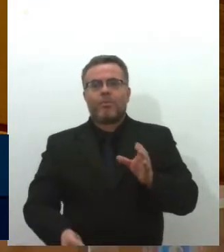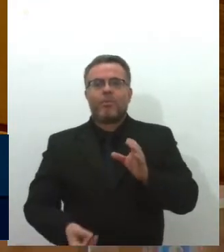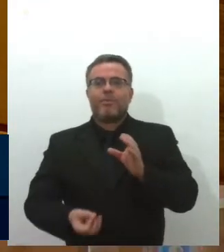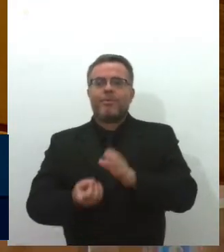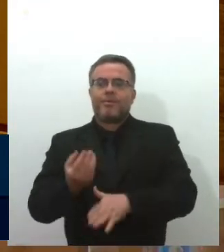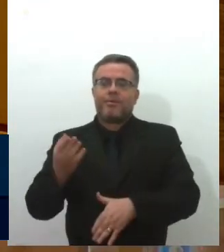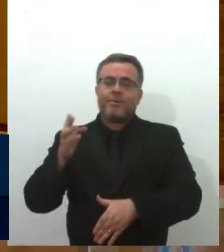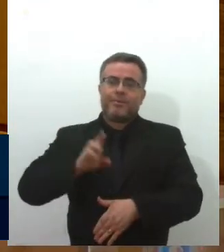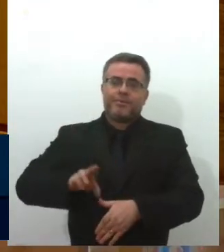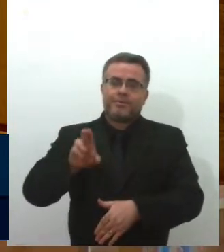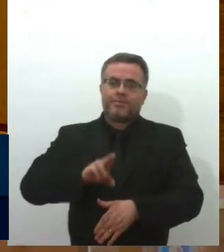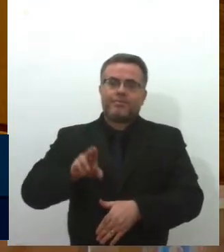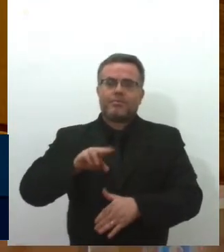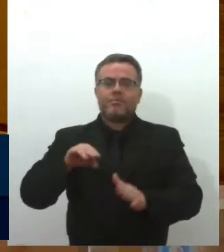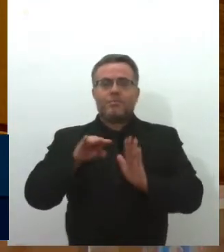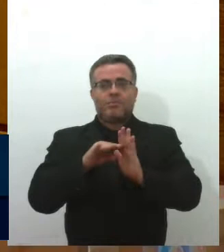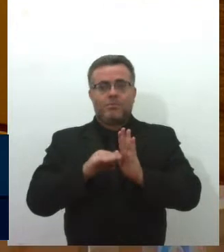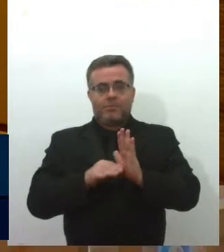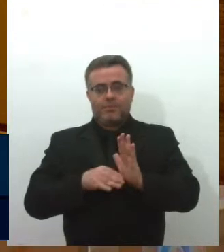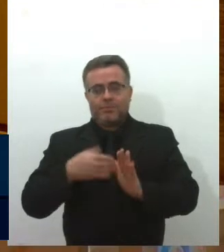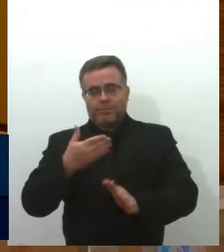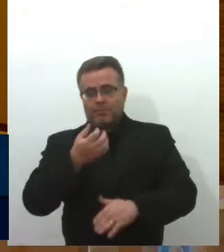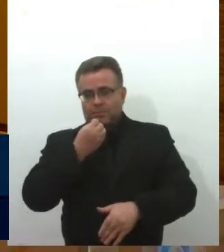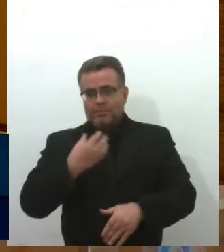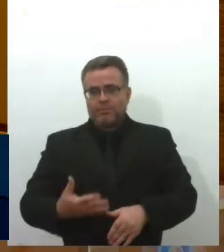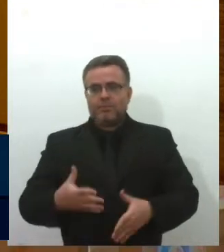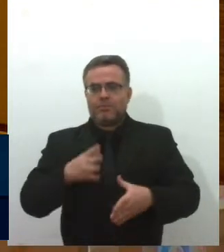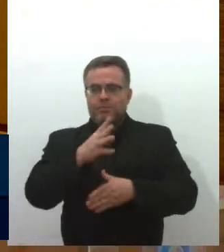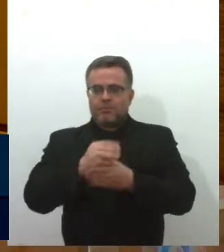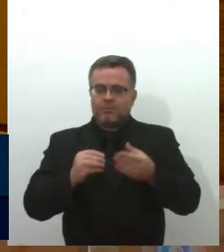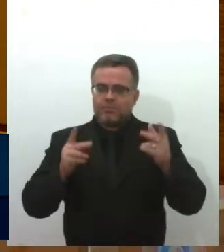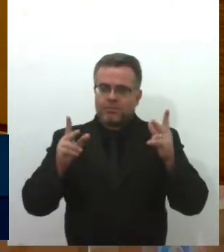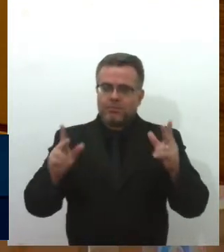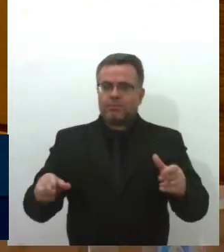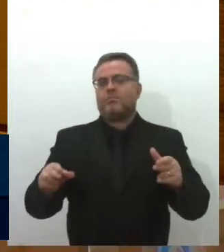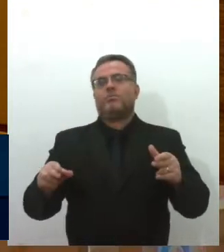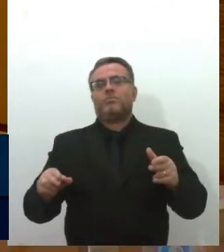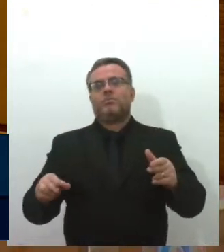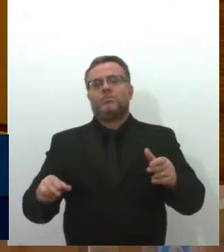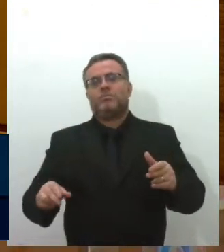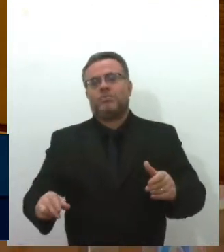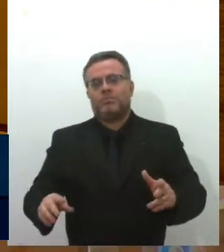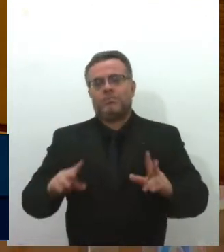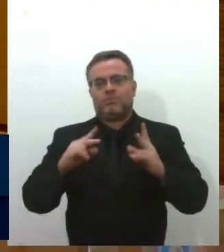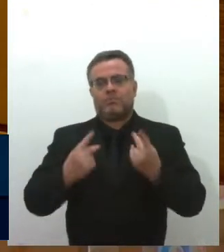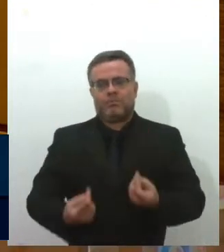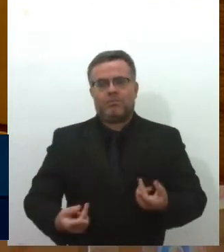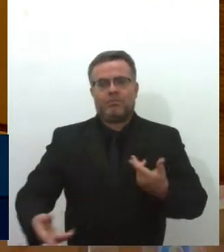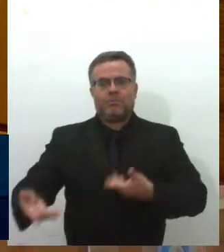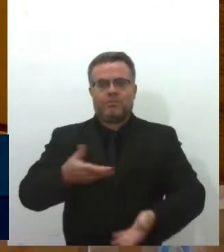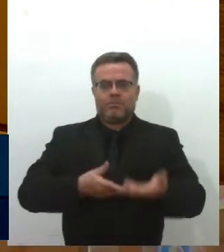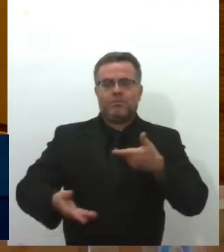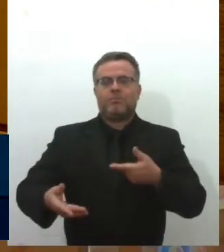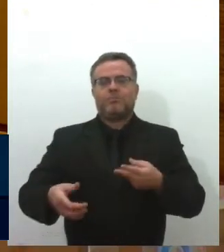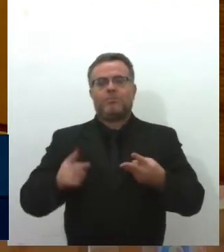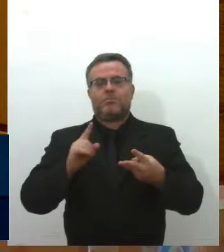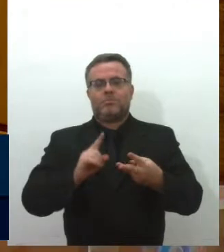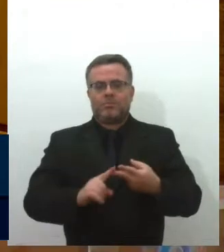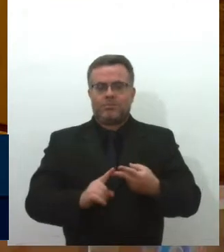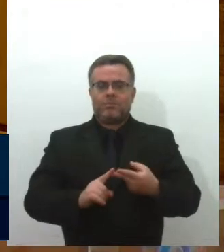municípios um trabalho semelhante, um trabalho de humanidade, um trabalho de,